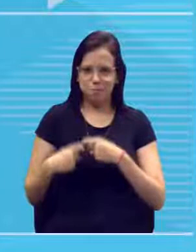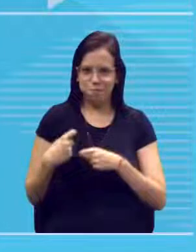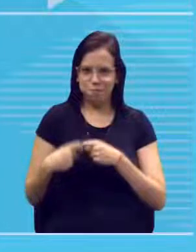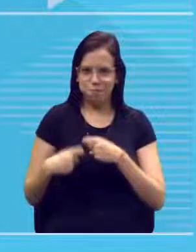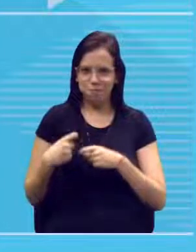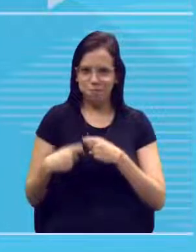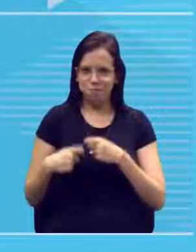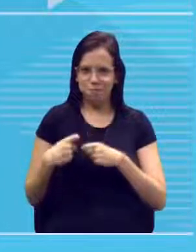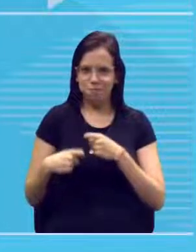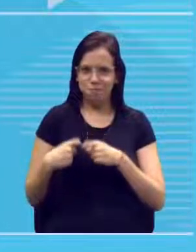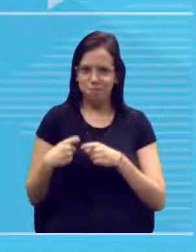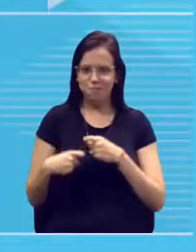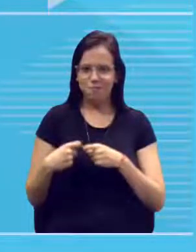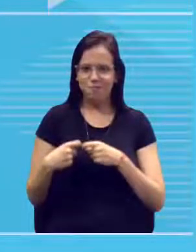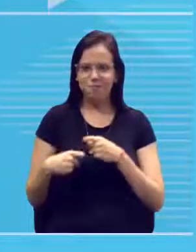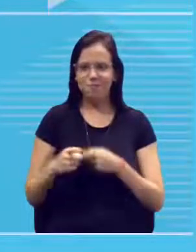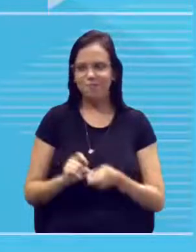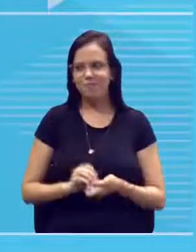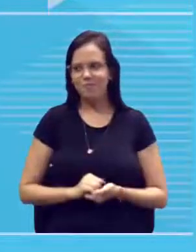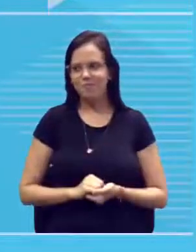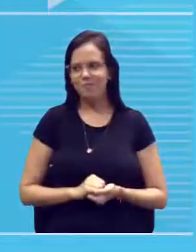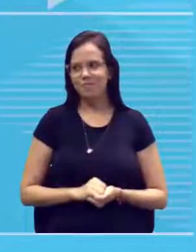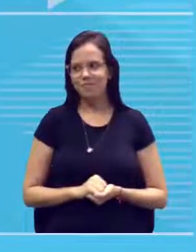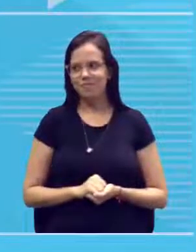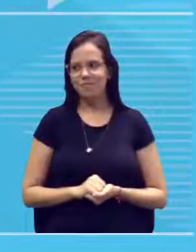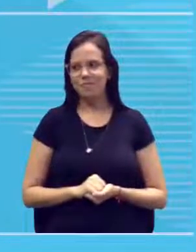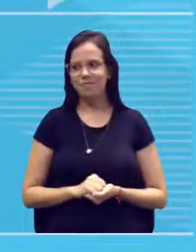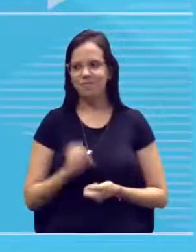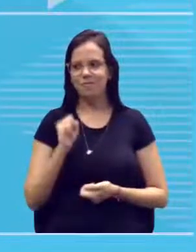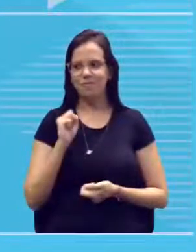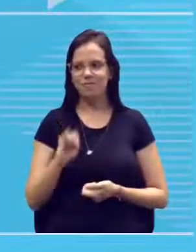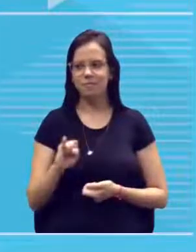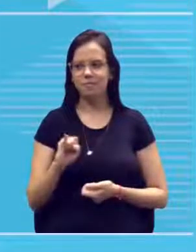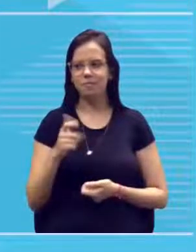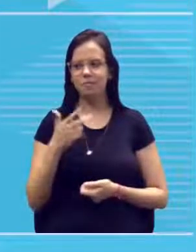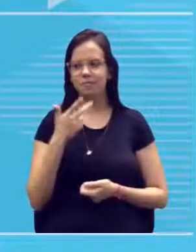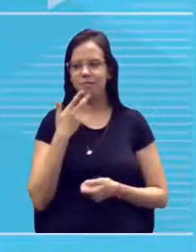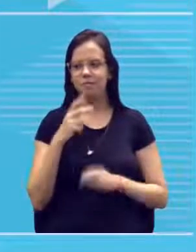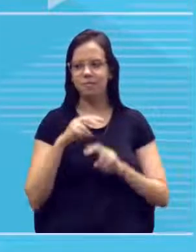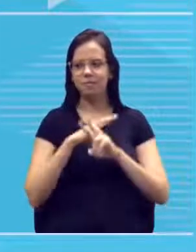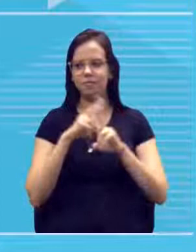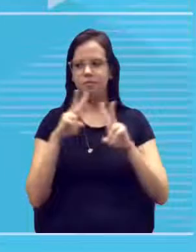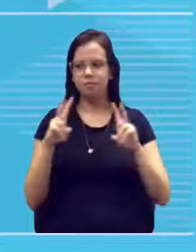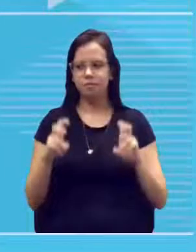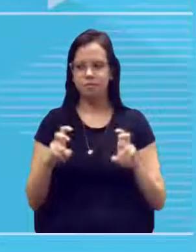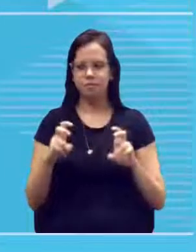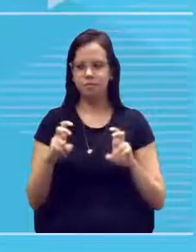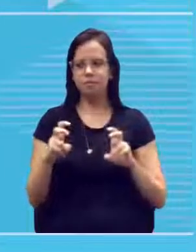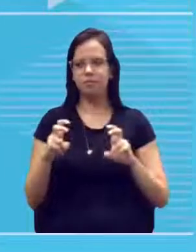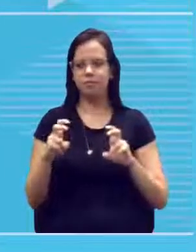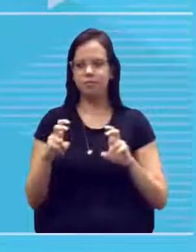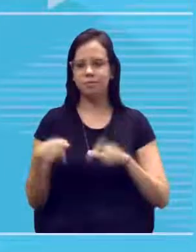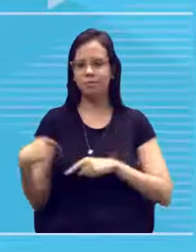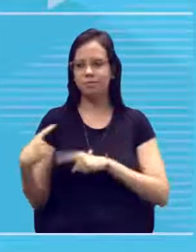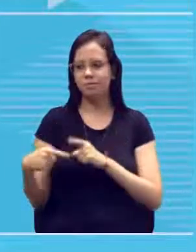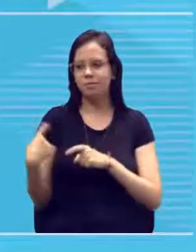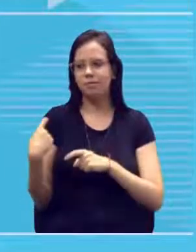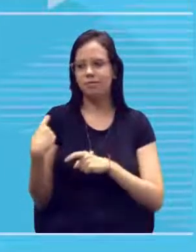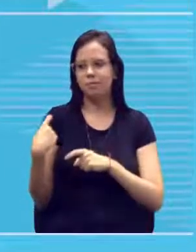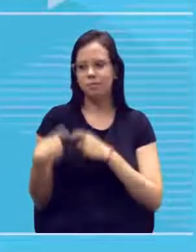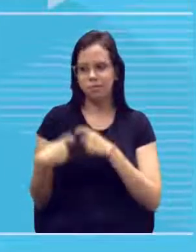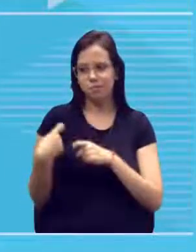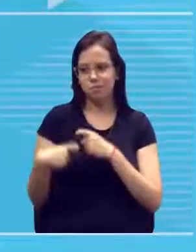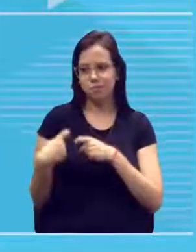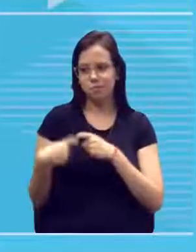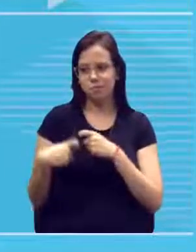reprodução... A gente fala sobre reprodução sexuada. A primeira coisa que vem na nossa cabeça é o